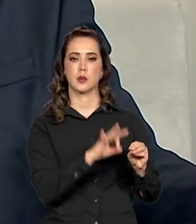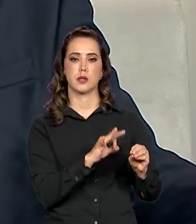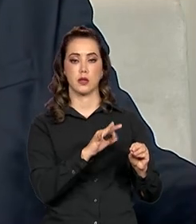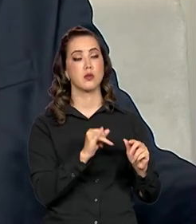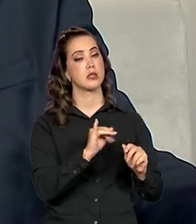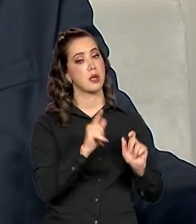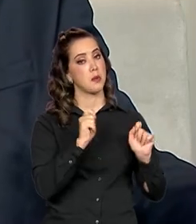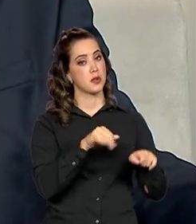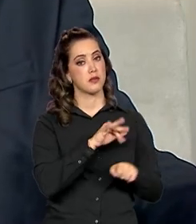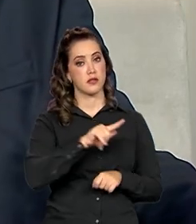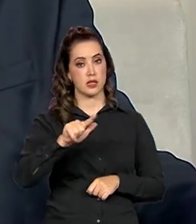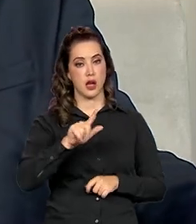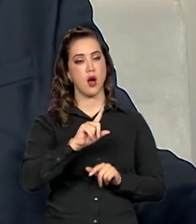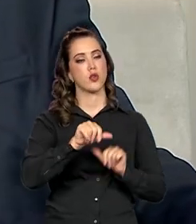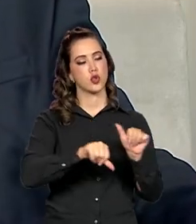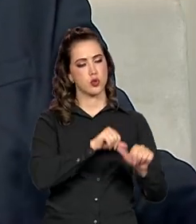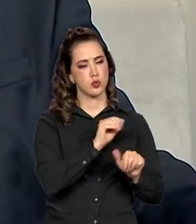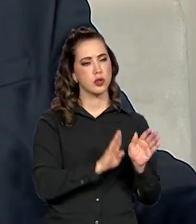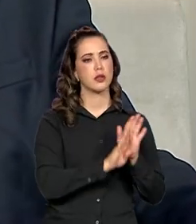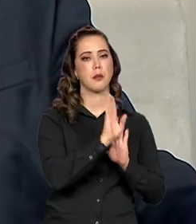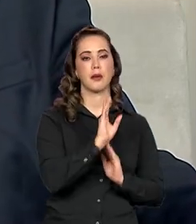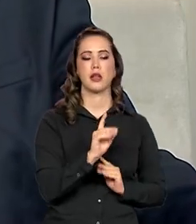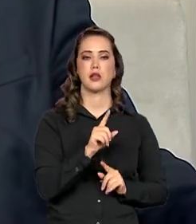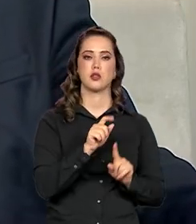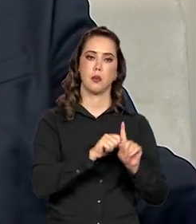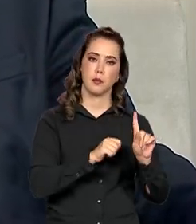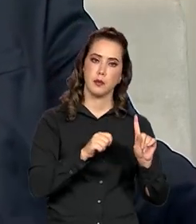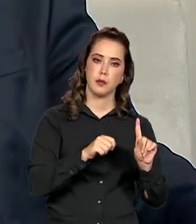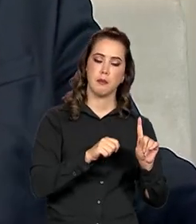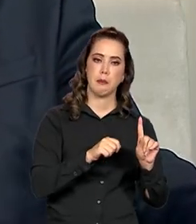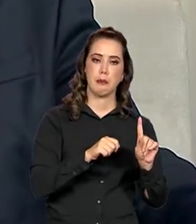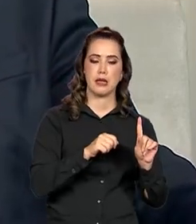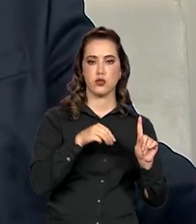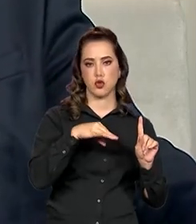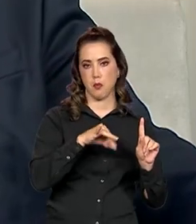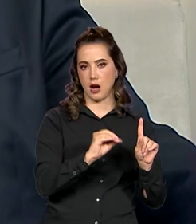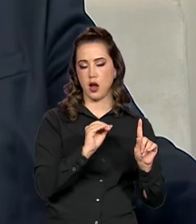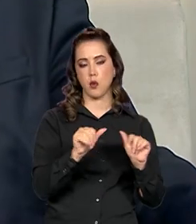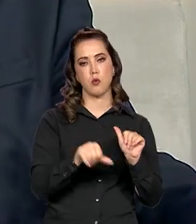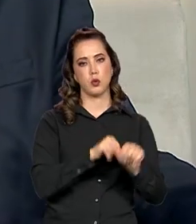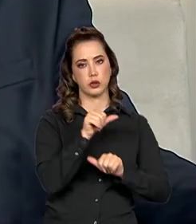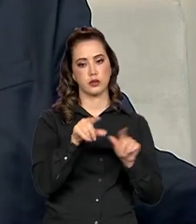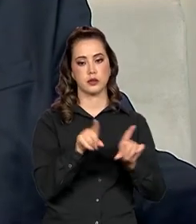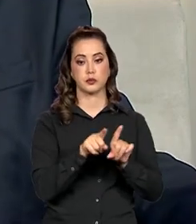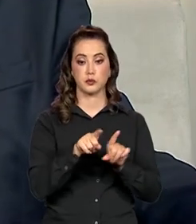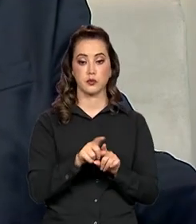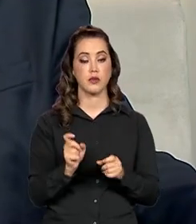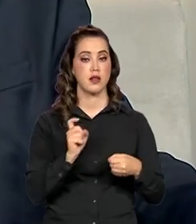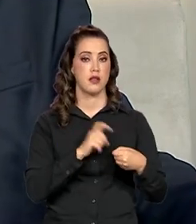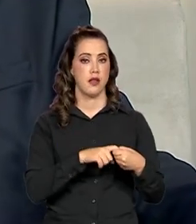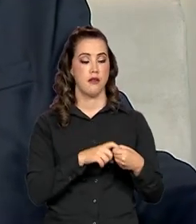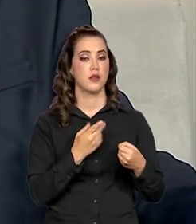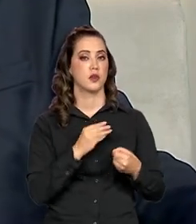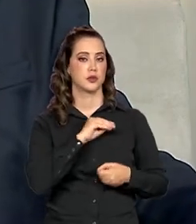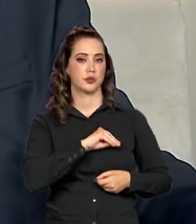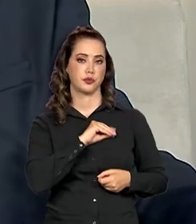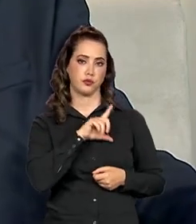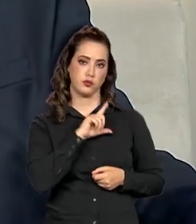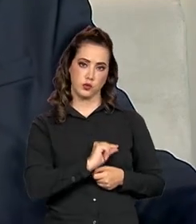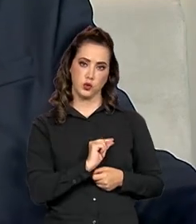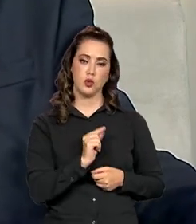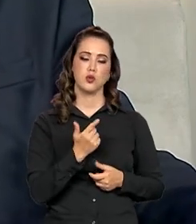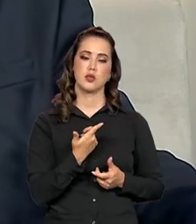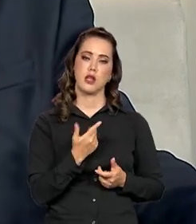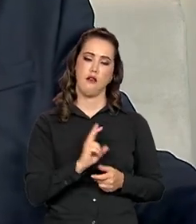anunciar uma mudança também para 1º de maio. E a retomada da política de valorização do salário mínimo, que constirá de